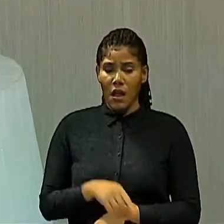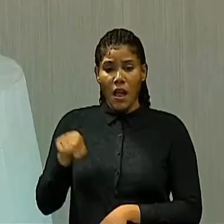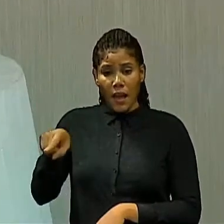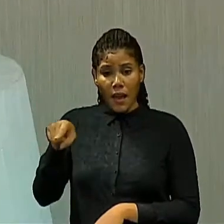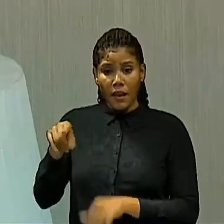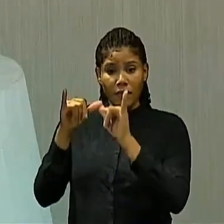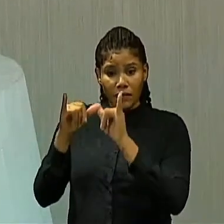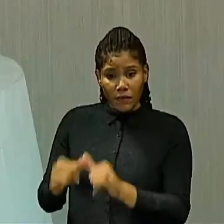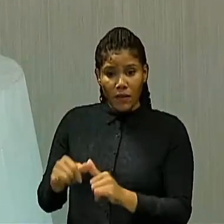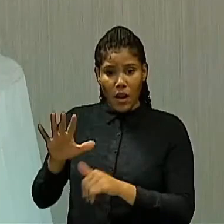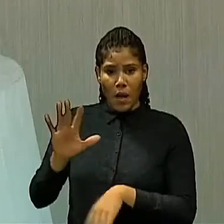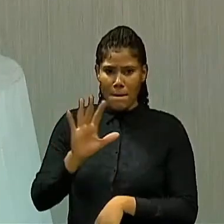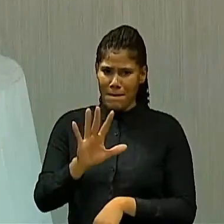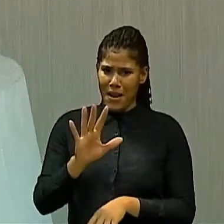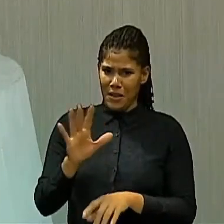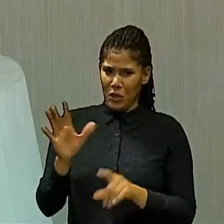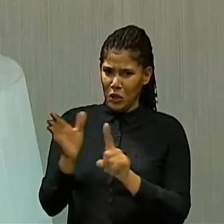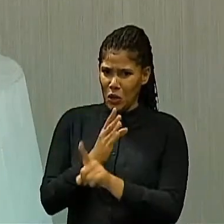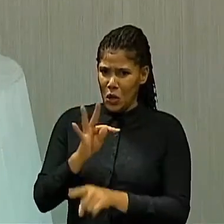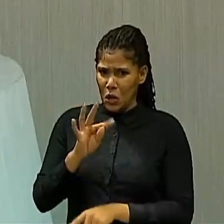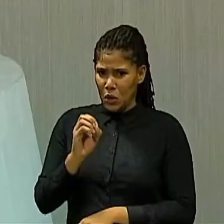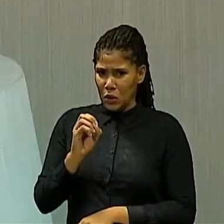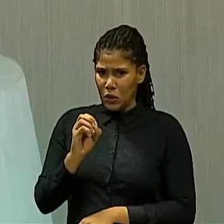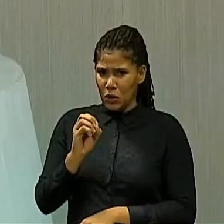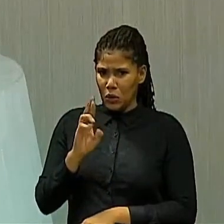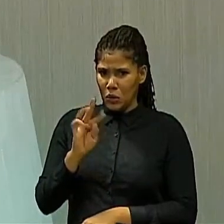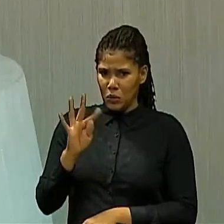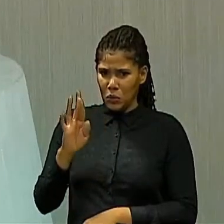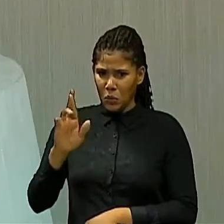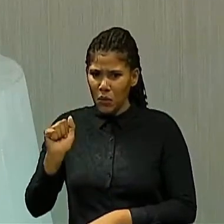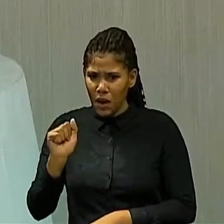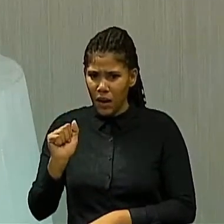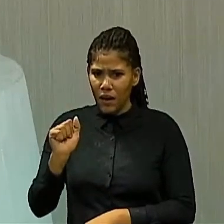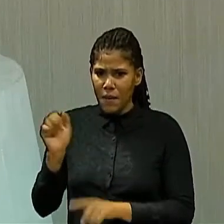cumprir a pena dele. Agora, para ser torturado, isso não se faz. lá. Então, O